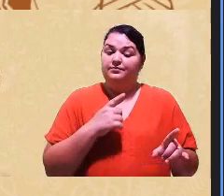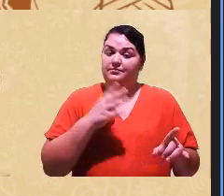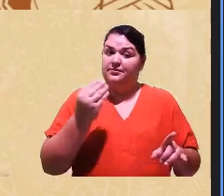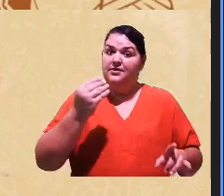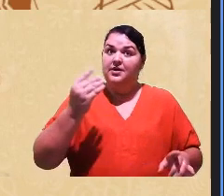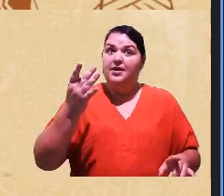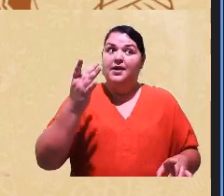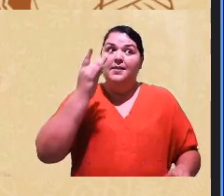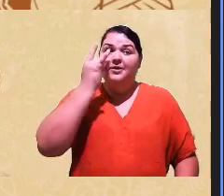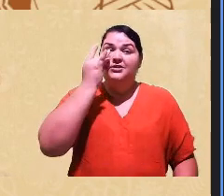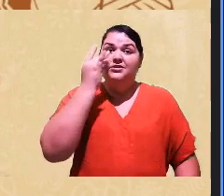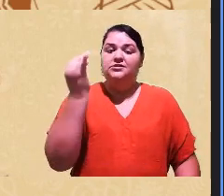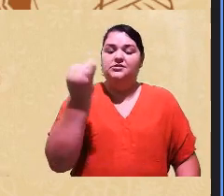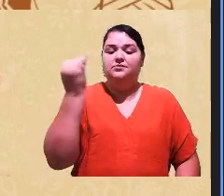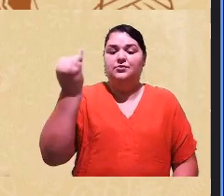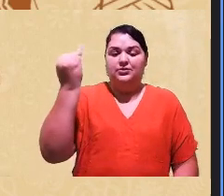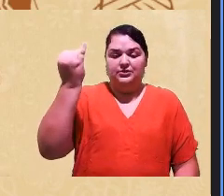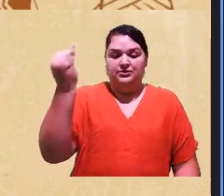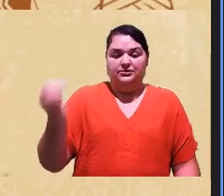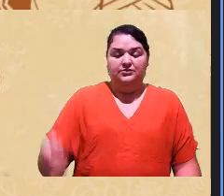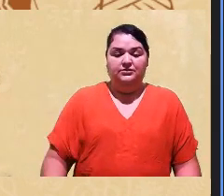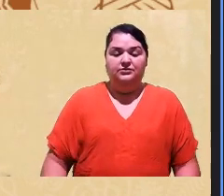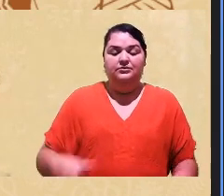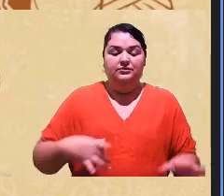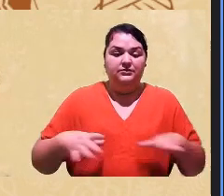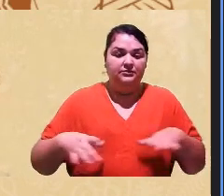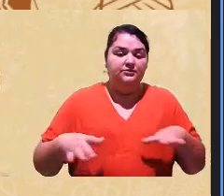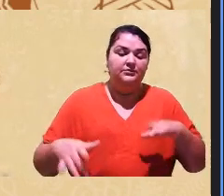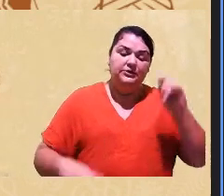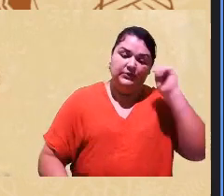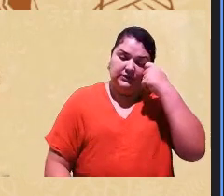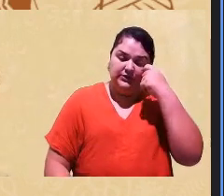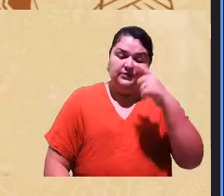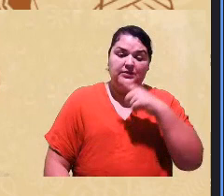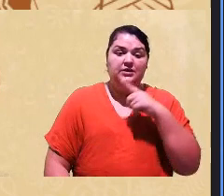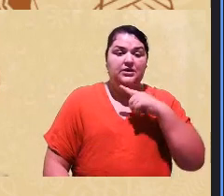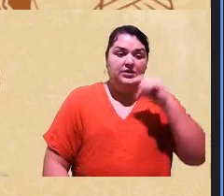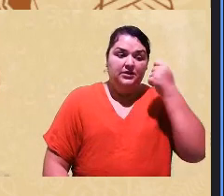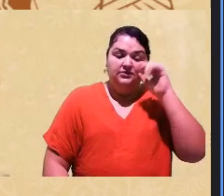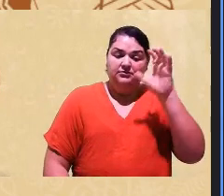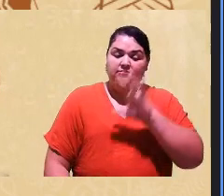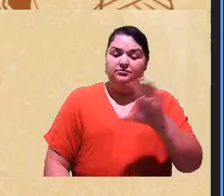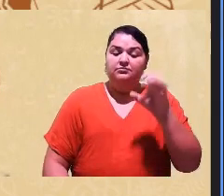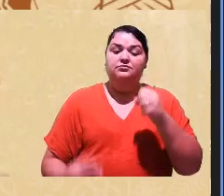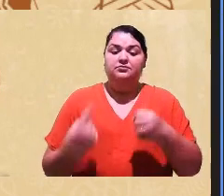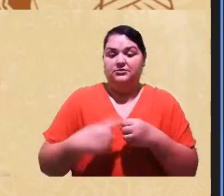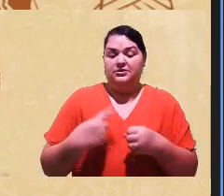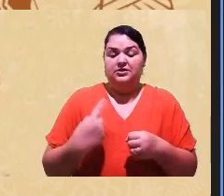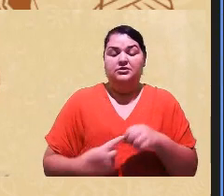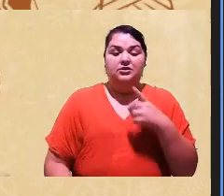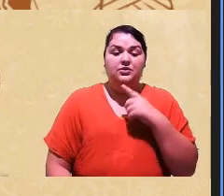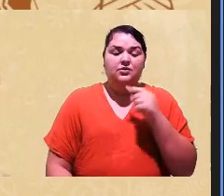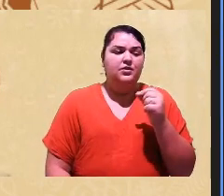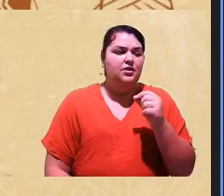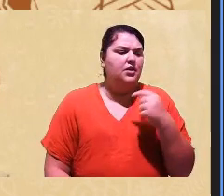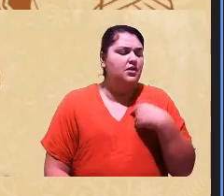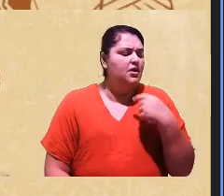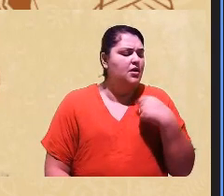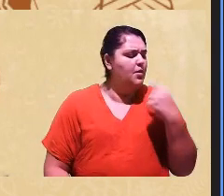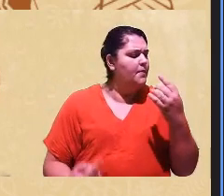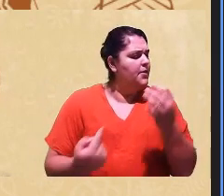é do movimento negro e dos negros nessa cidade e aí eu fiquei me questionando